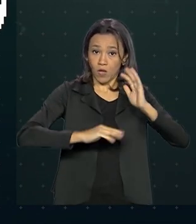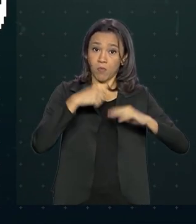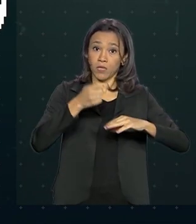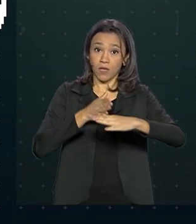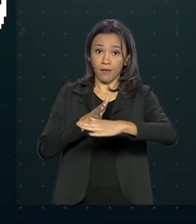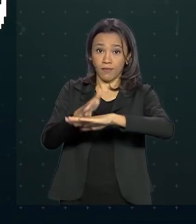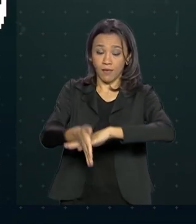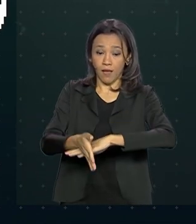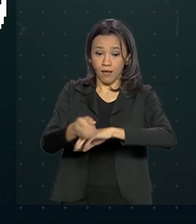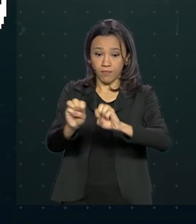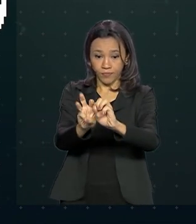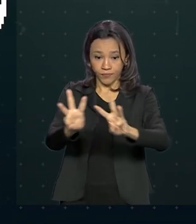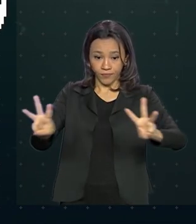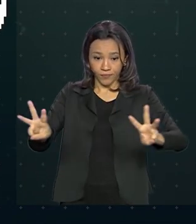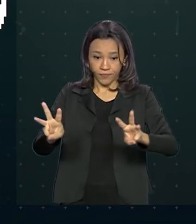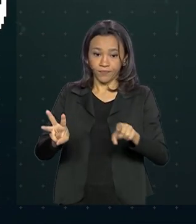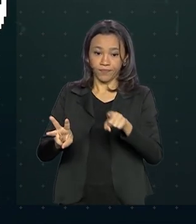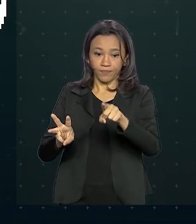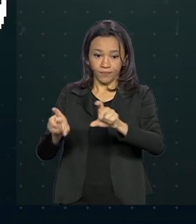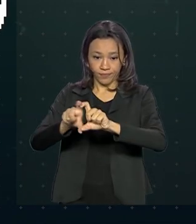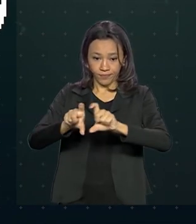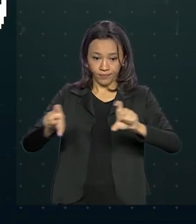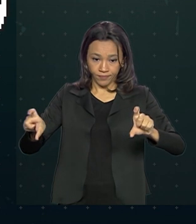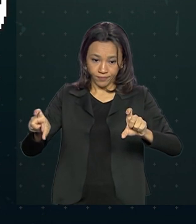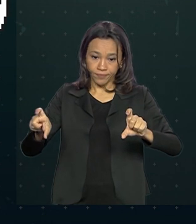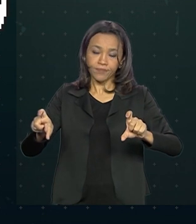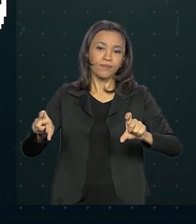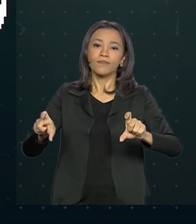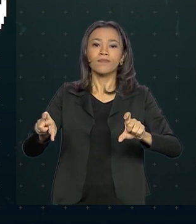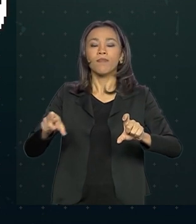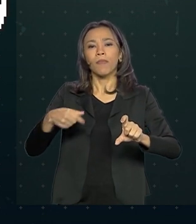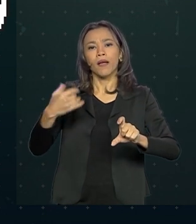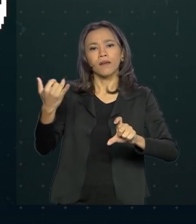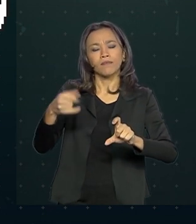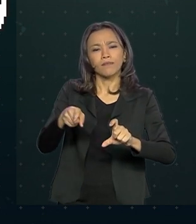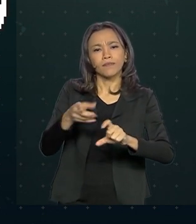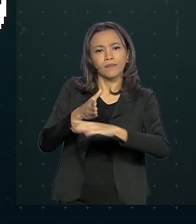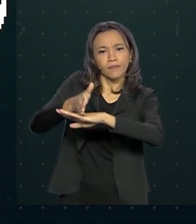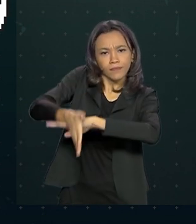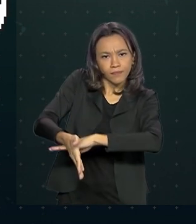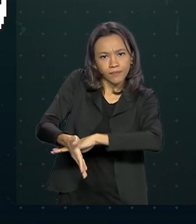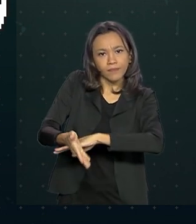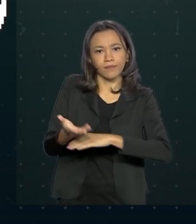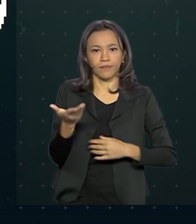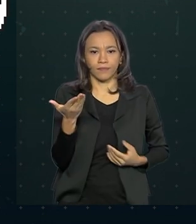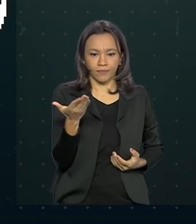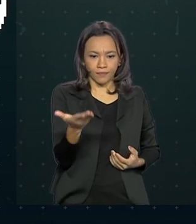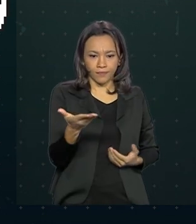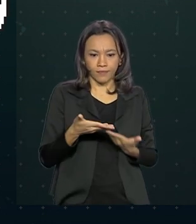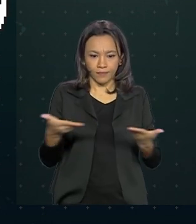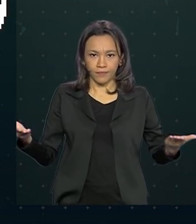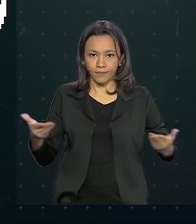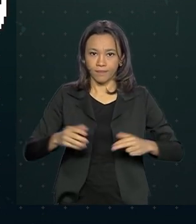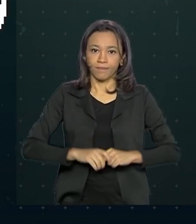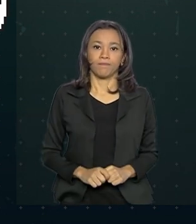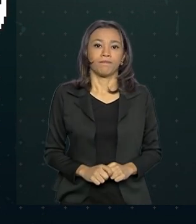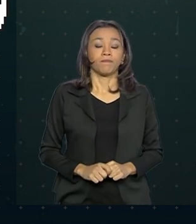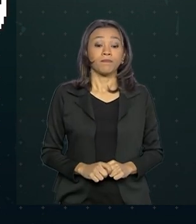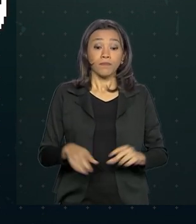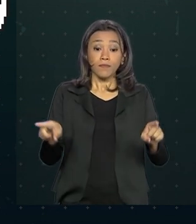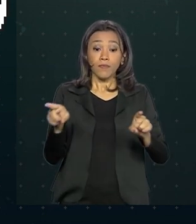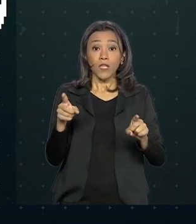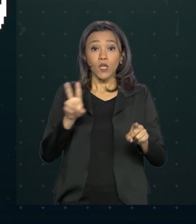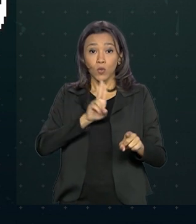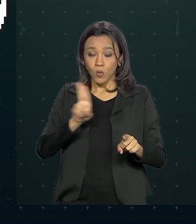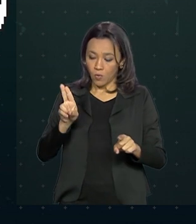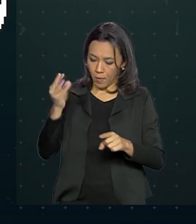página registrarh-saúde.dataprev.gov.br e